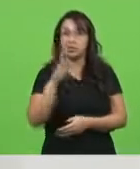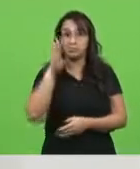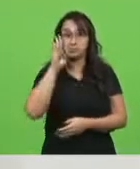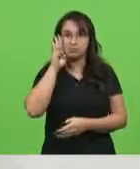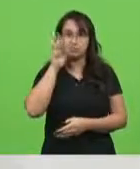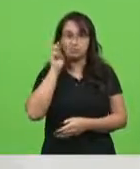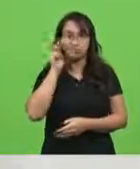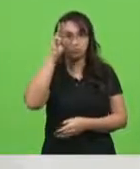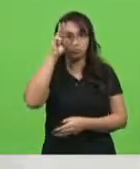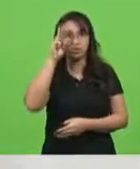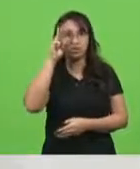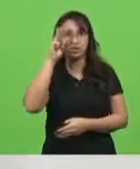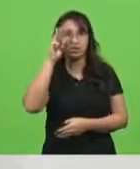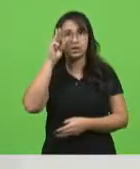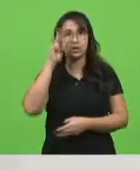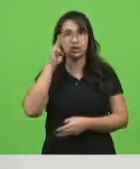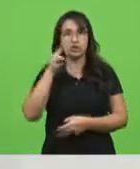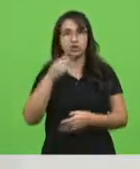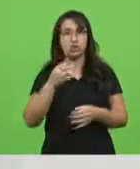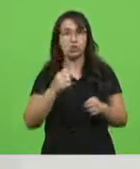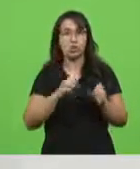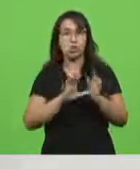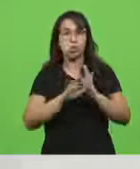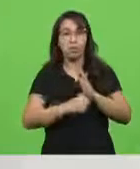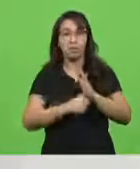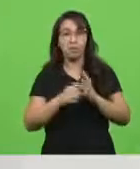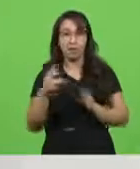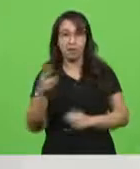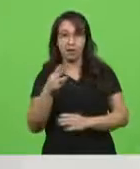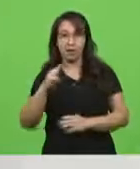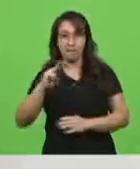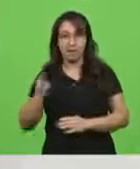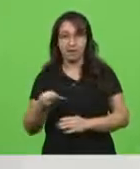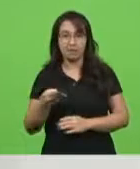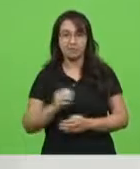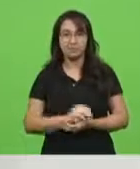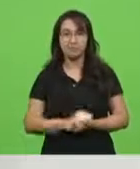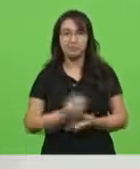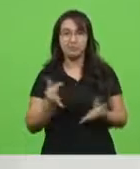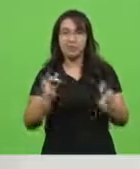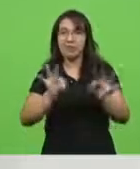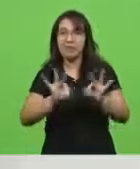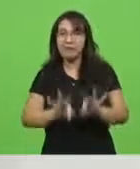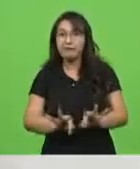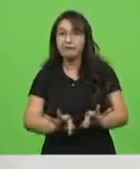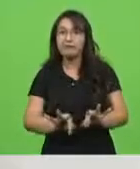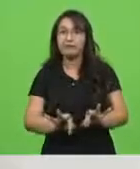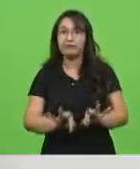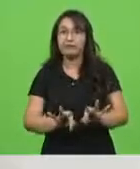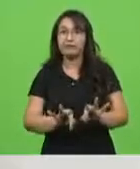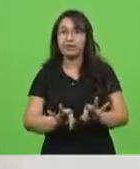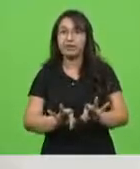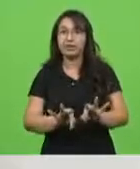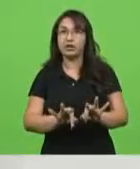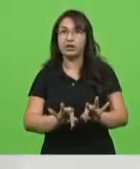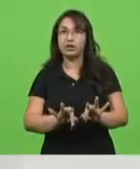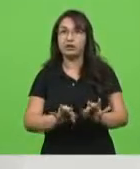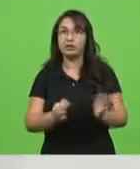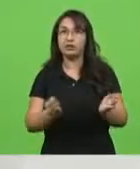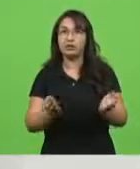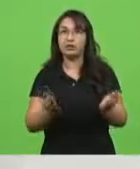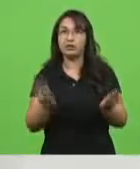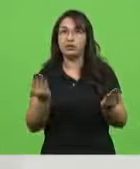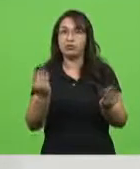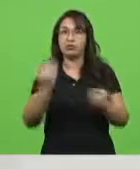Uma das grandes obras desse governo. Fim do lockdown, o hospital de campanha que ia sair